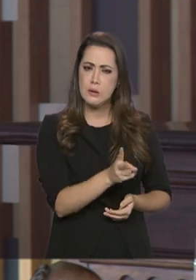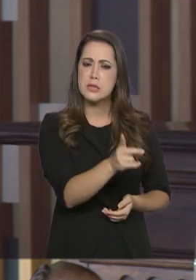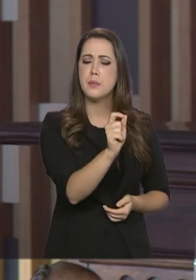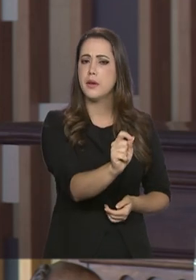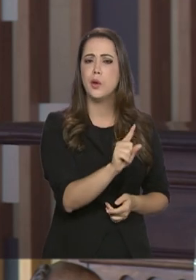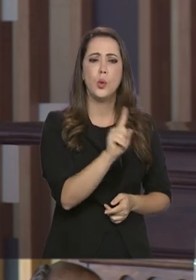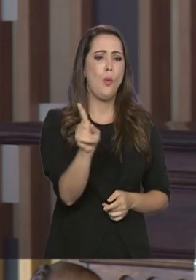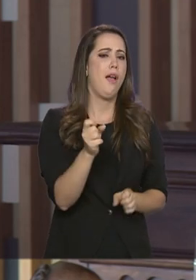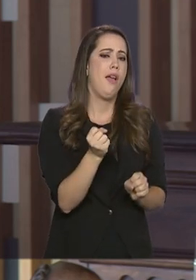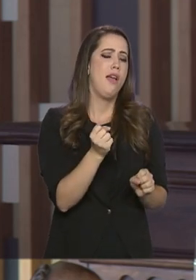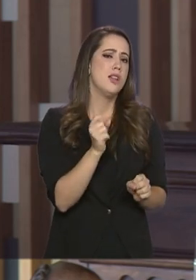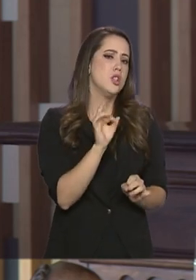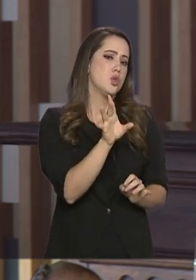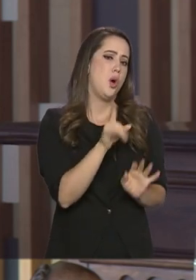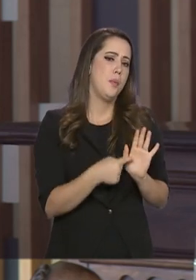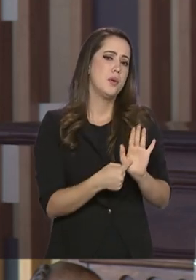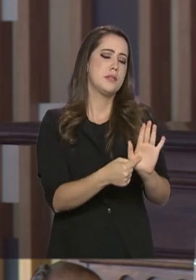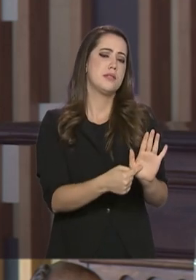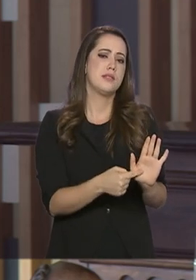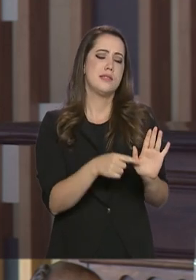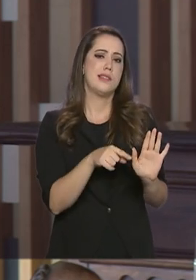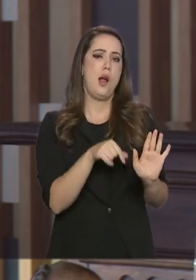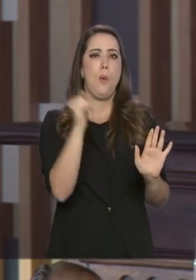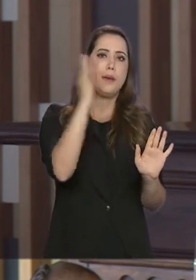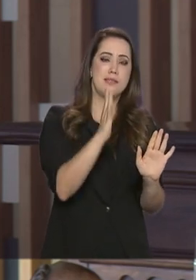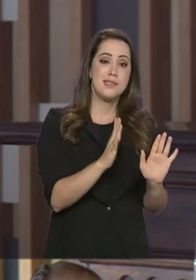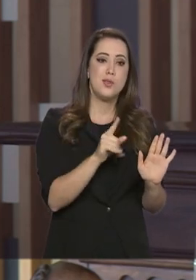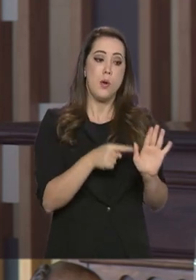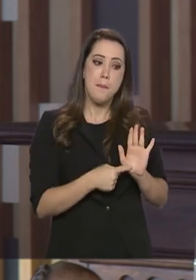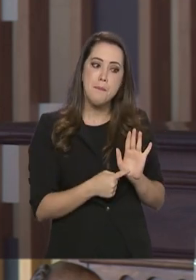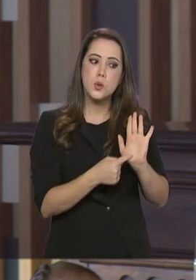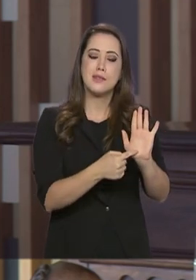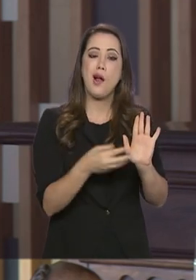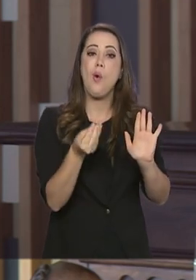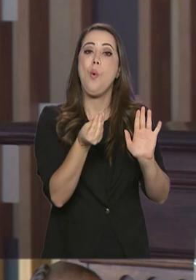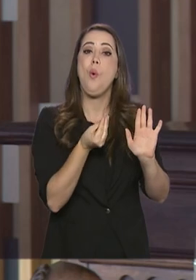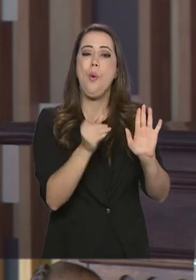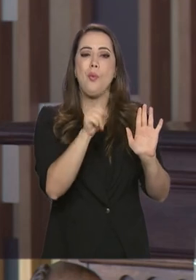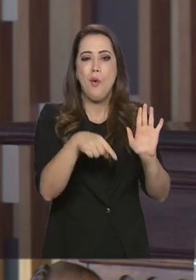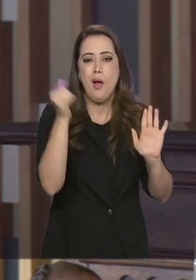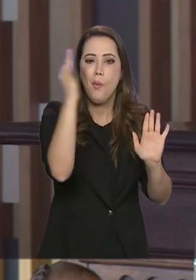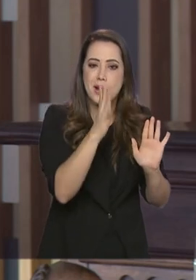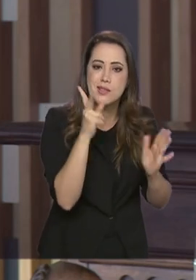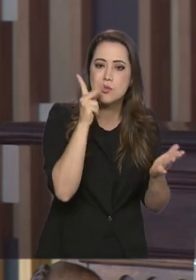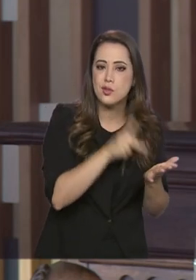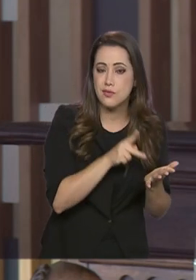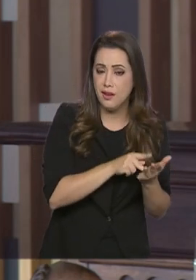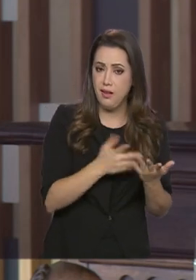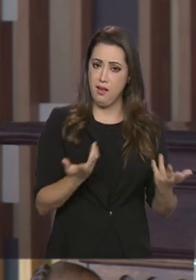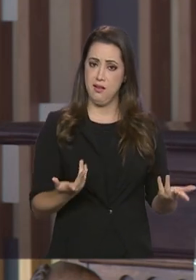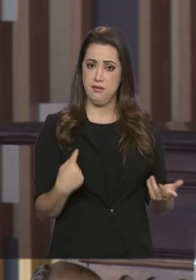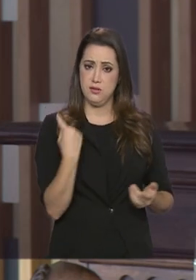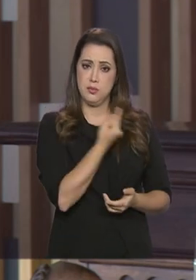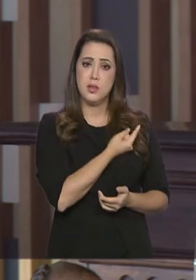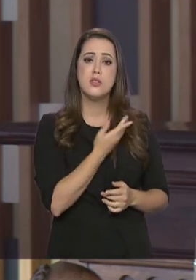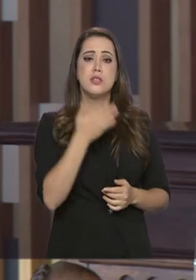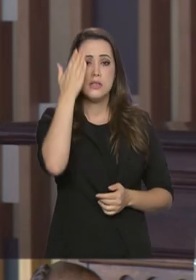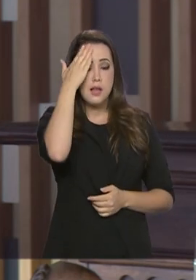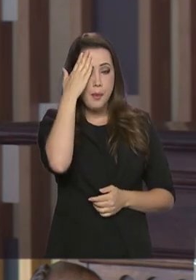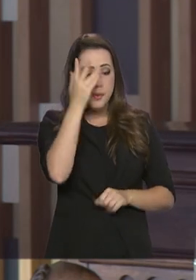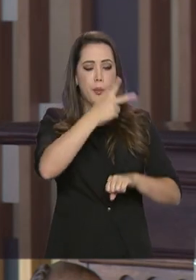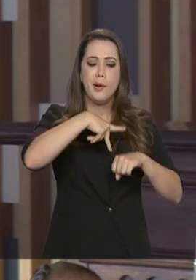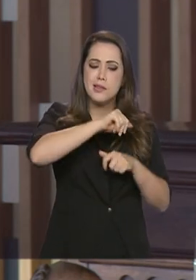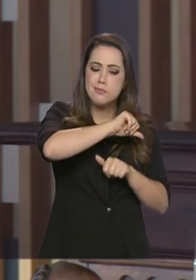construir uma imagem do Brasil. É apresentar uma imagem do Brasil. Porque a está convencido de que a realidade é de um país que está mudando